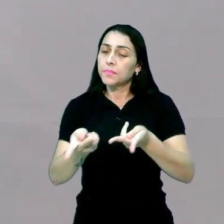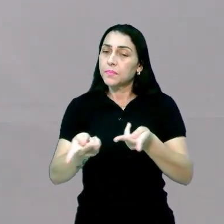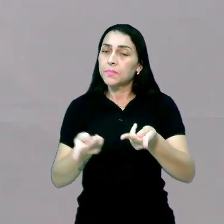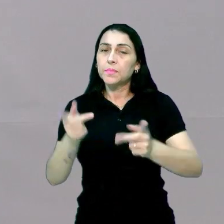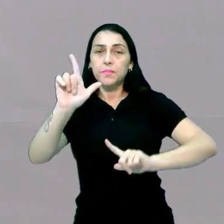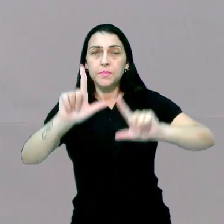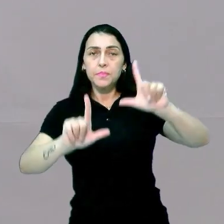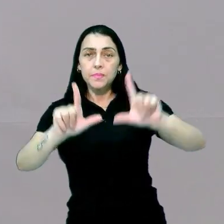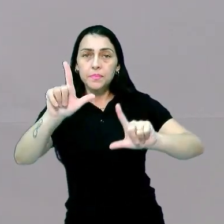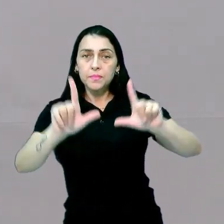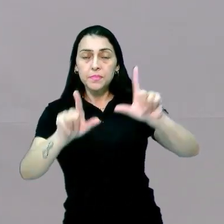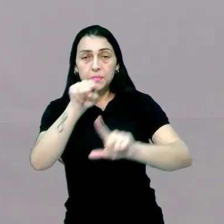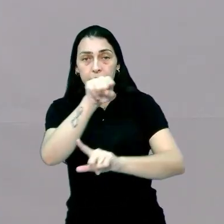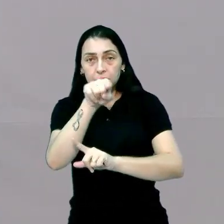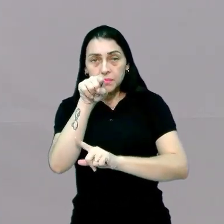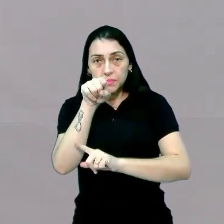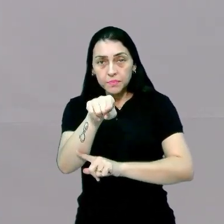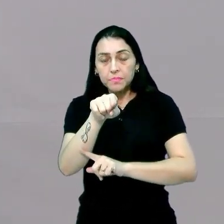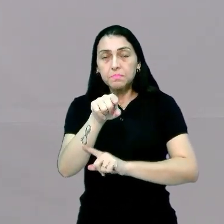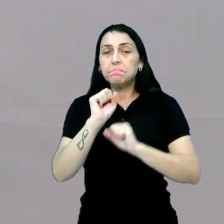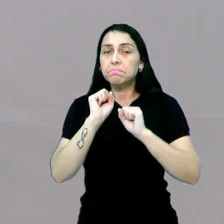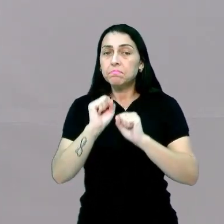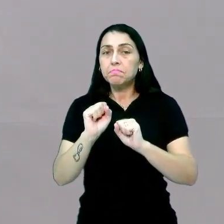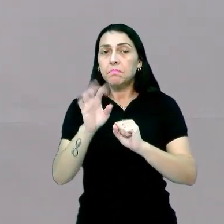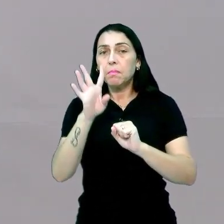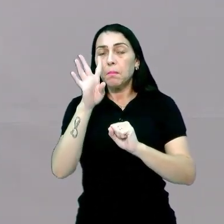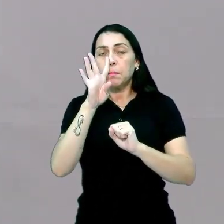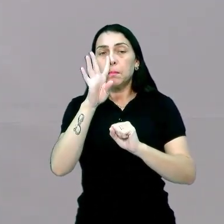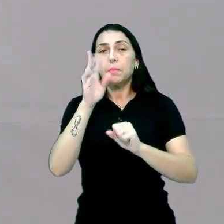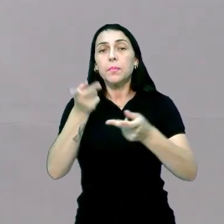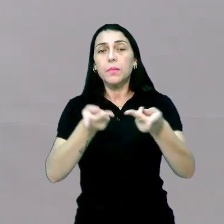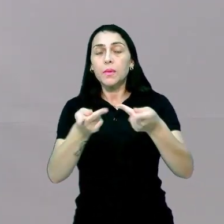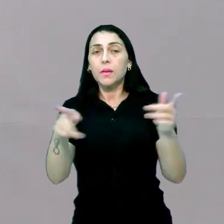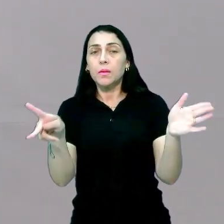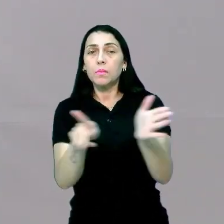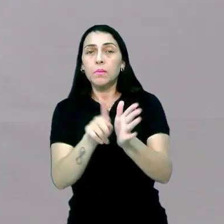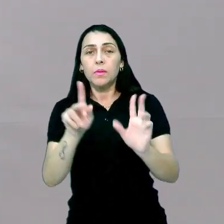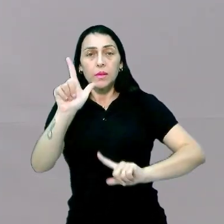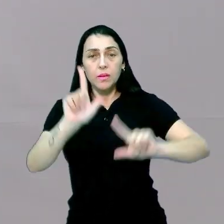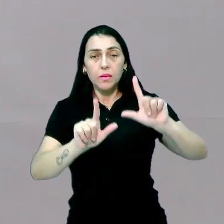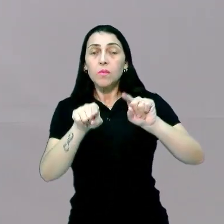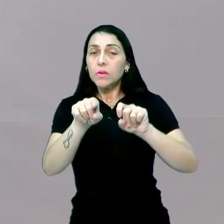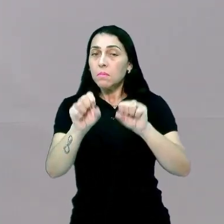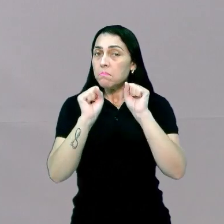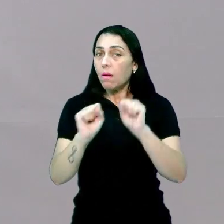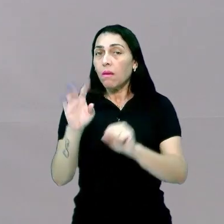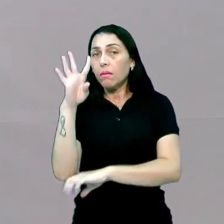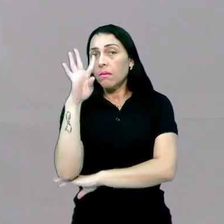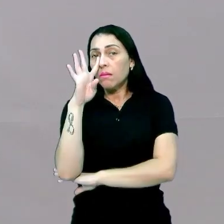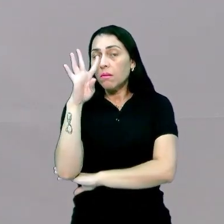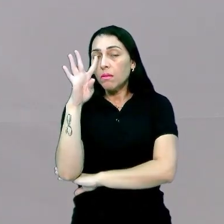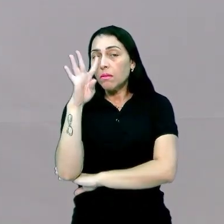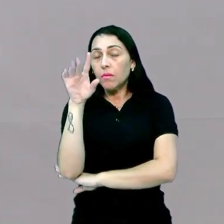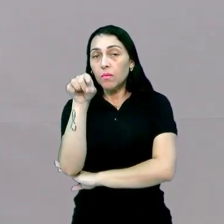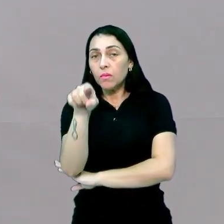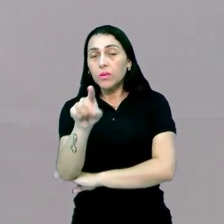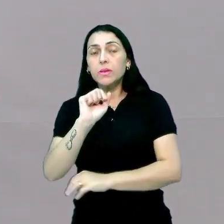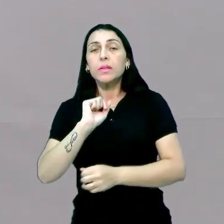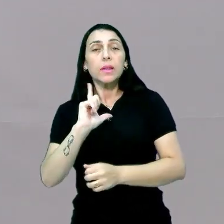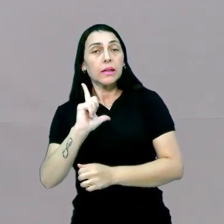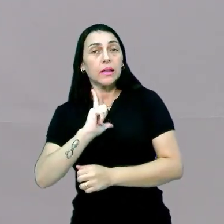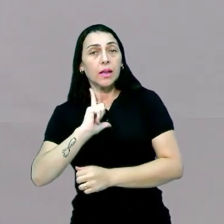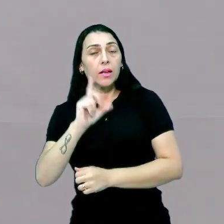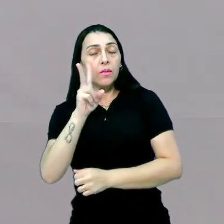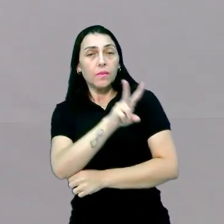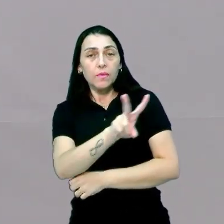televisão, em que você deve acompanhar uma programação da televisão, para que você possa assistir. Geralmente, você deve